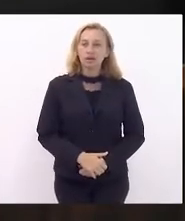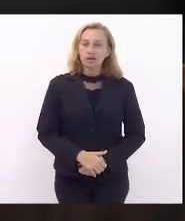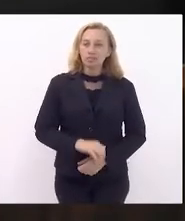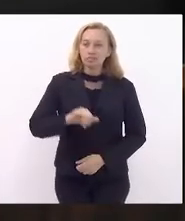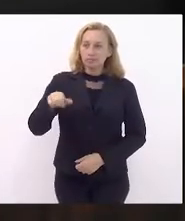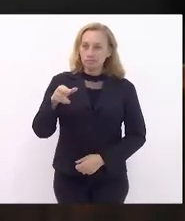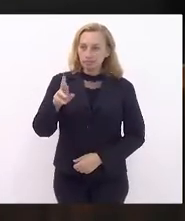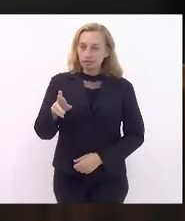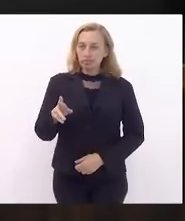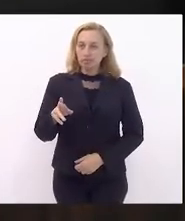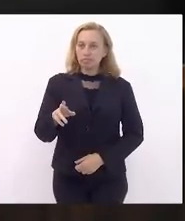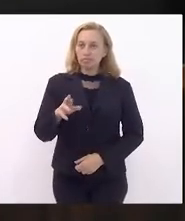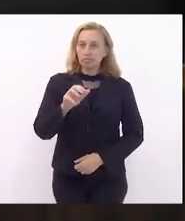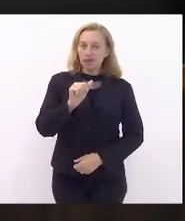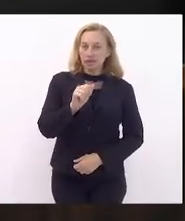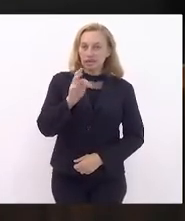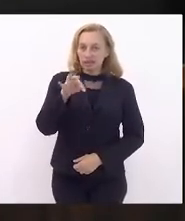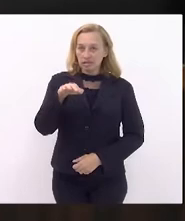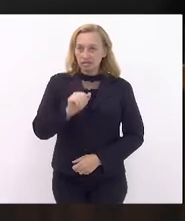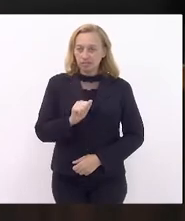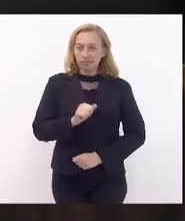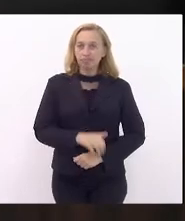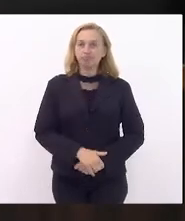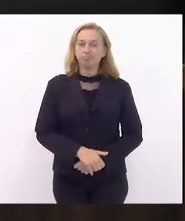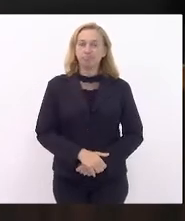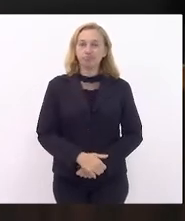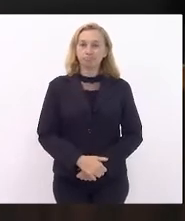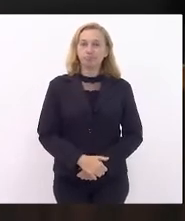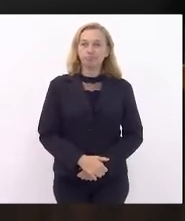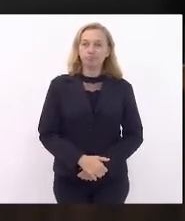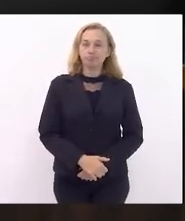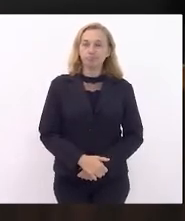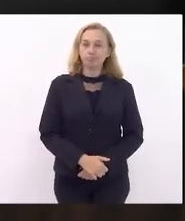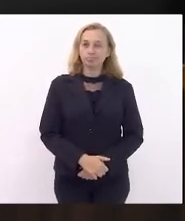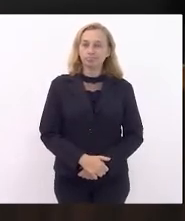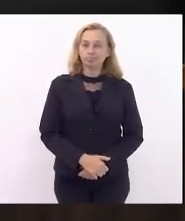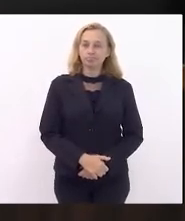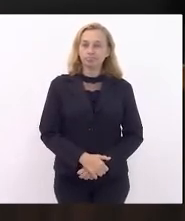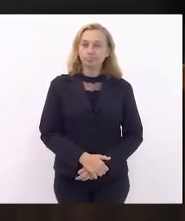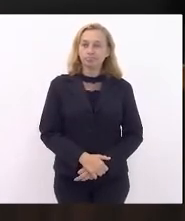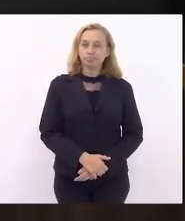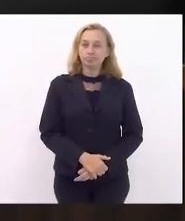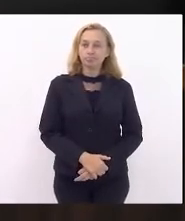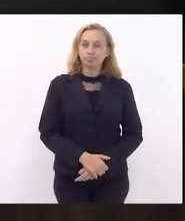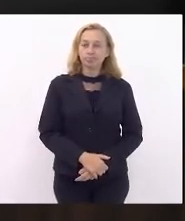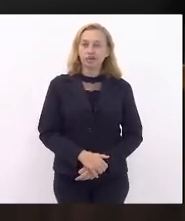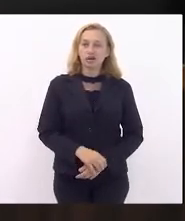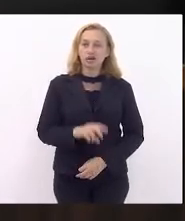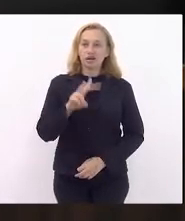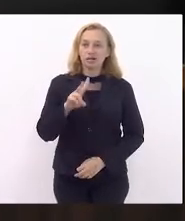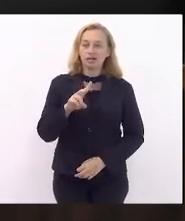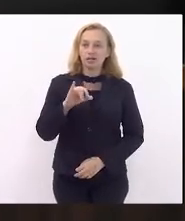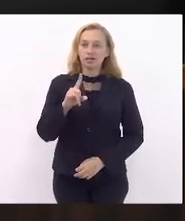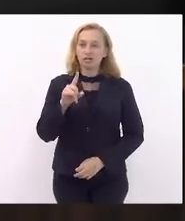Jari, Atila Nunes, Valdeci.